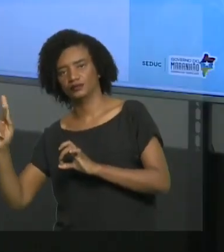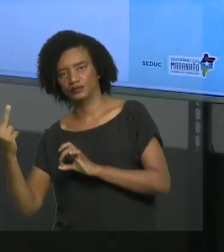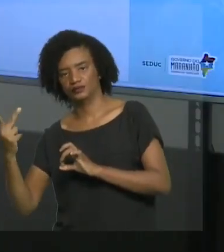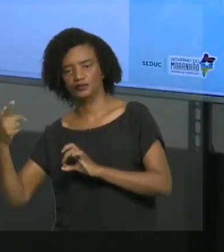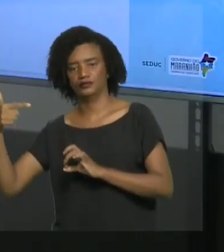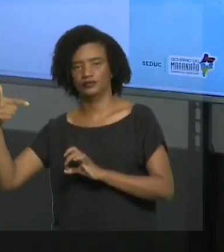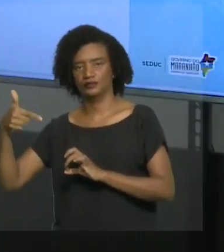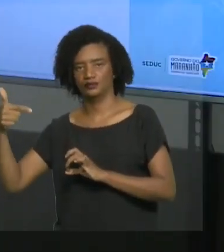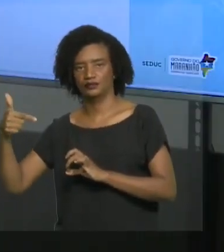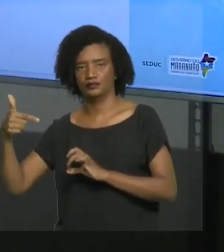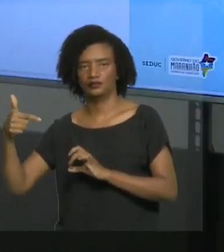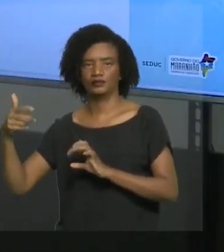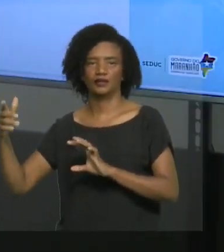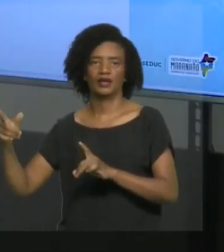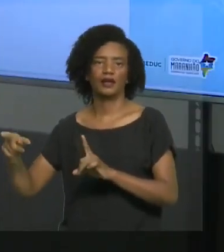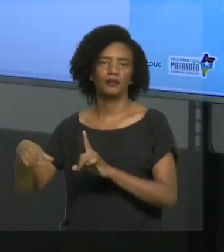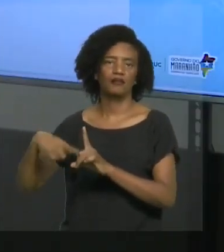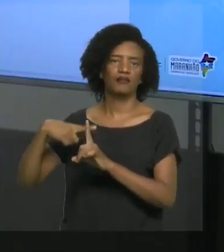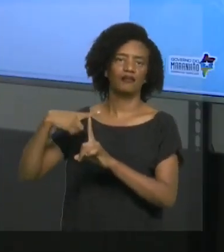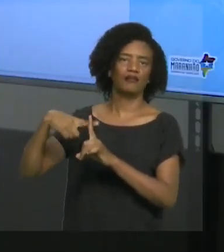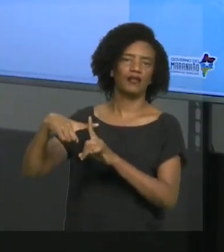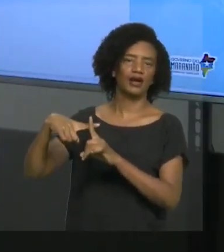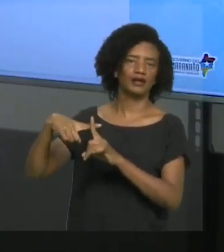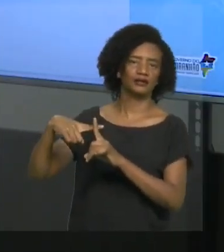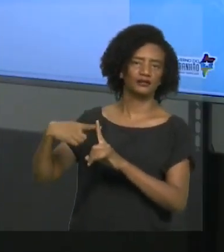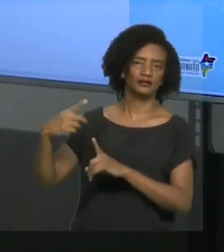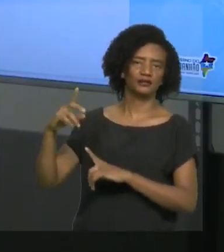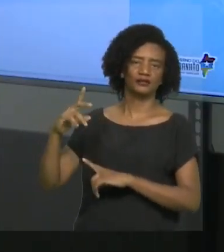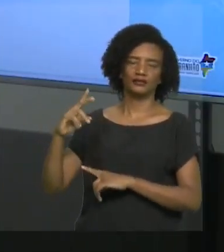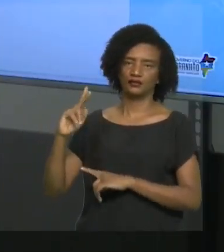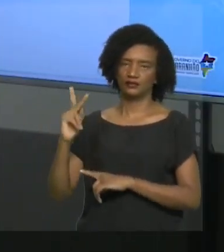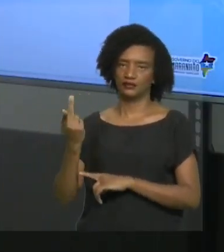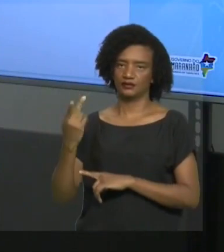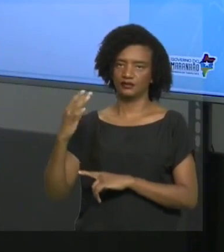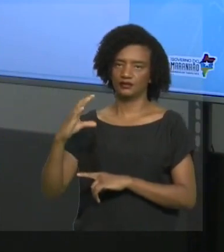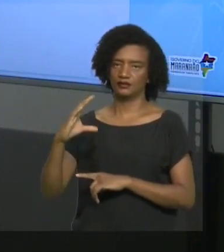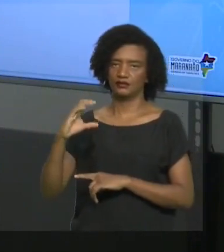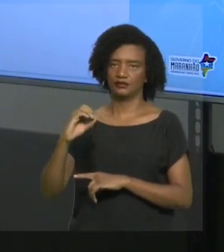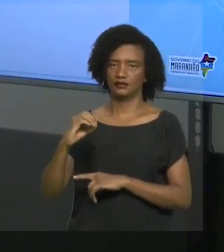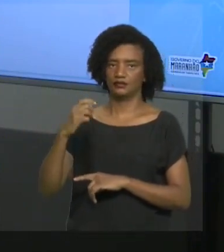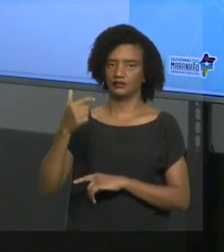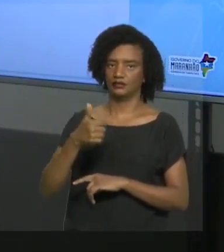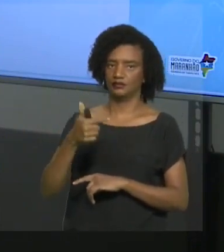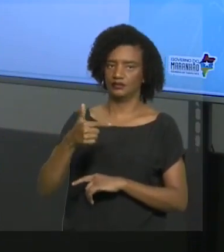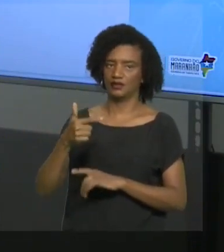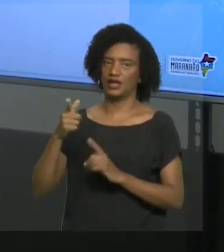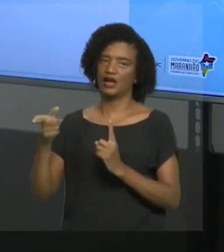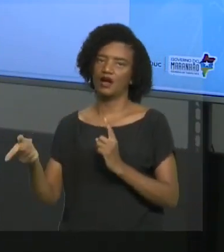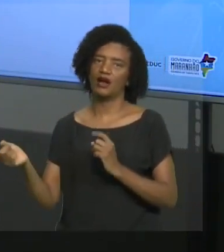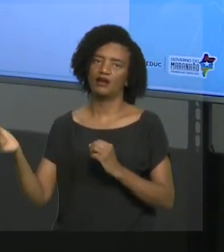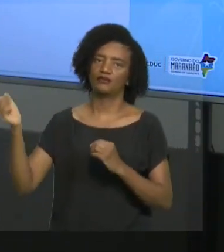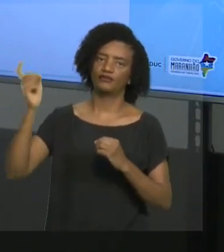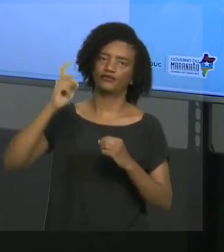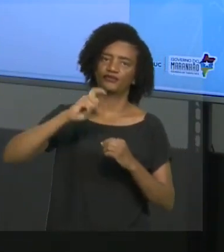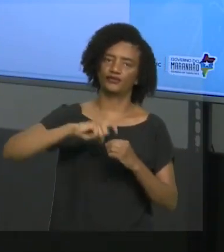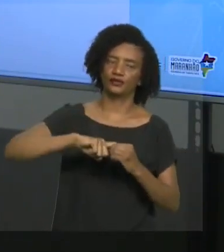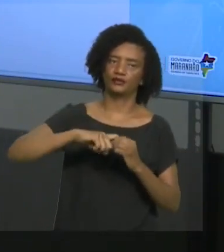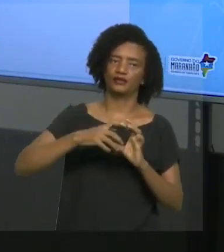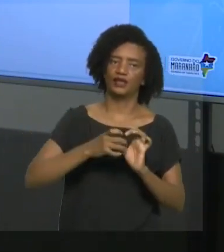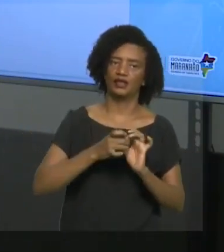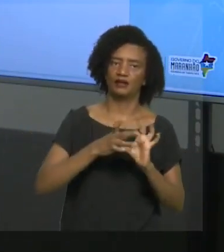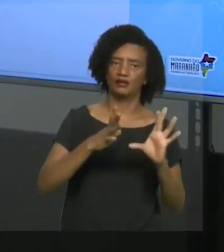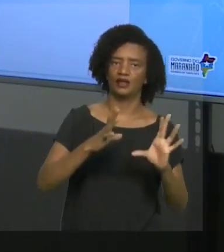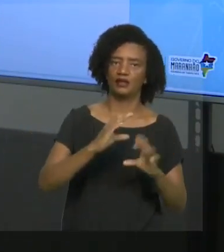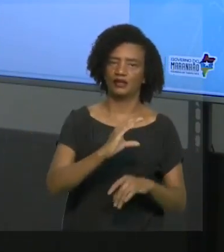é carregado nessa forma até que chegue no pulmão novamente e ele volta para poder liberar o gás carbônico.